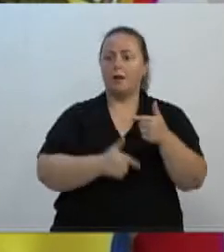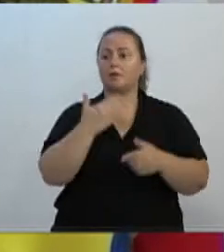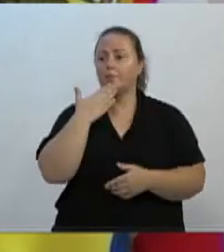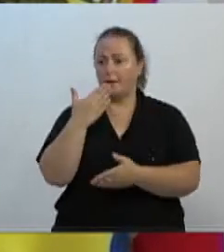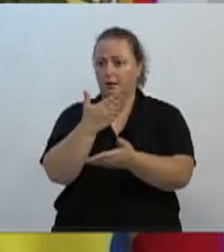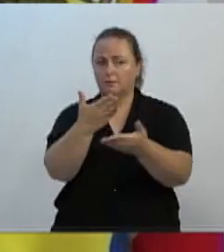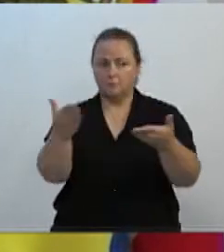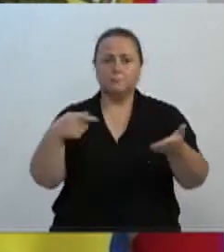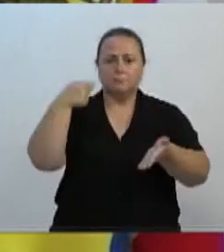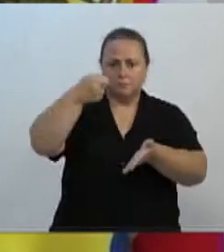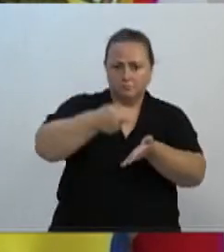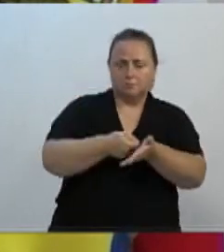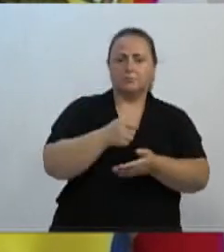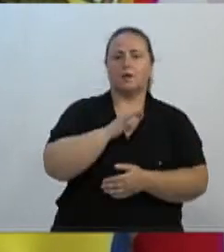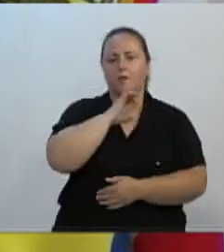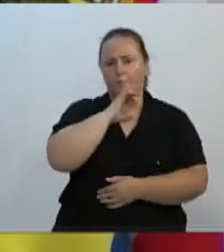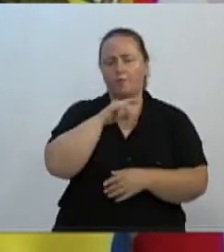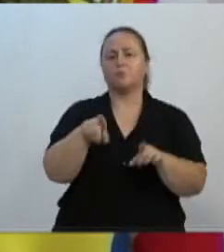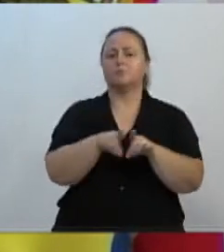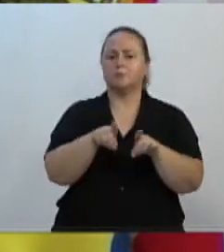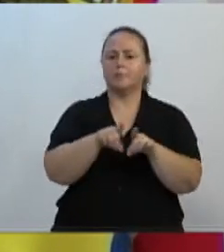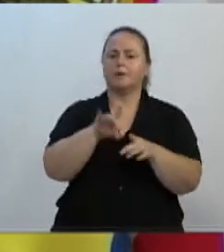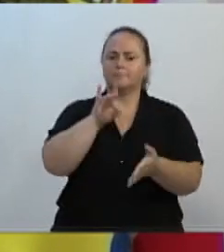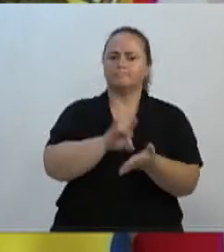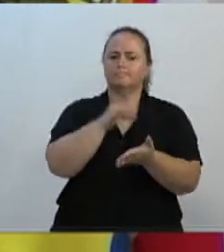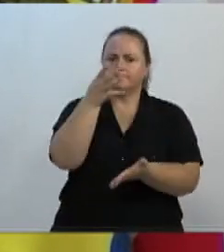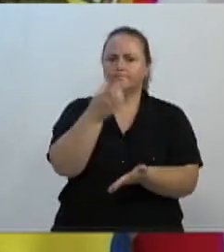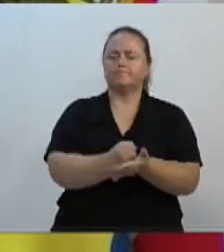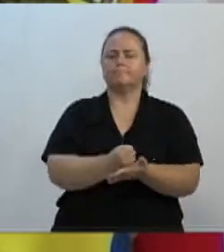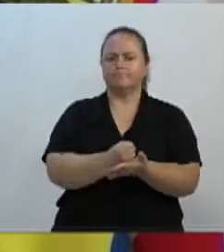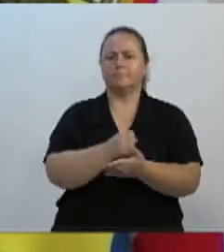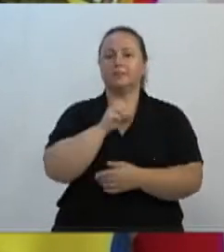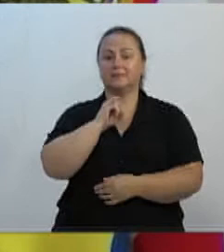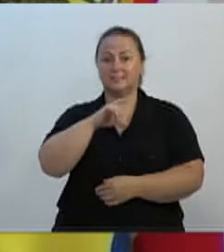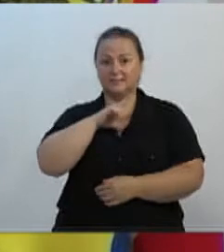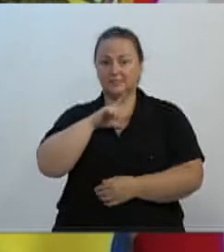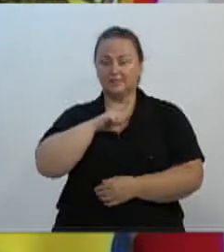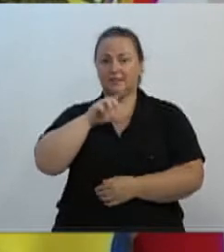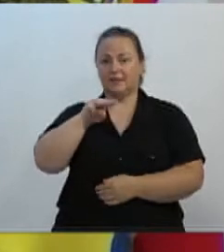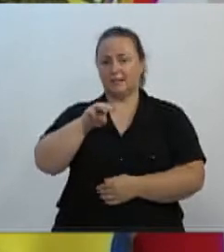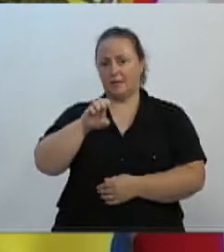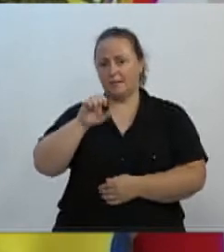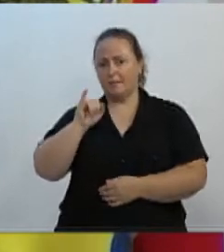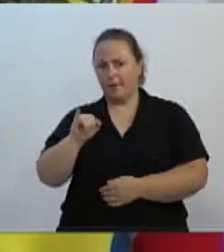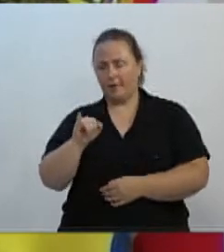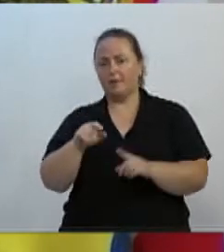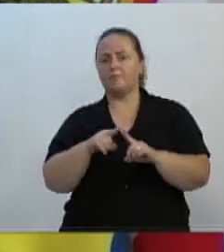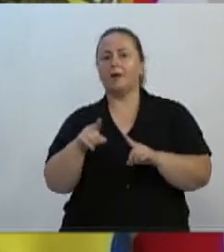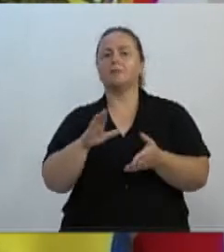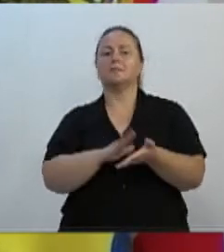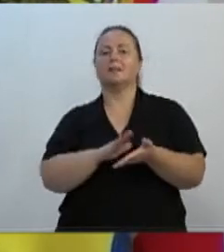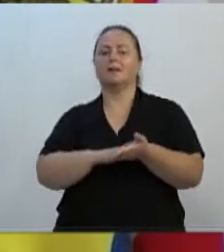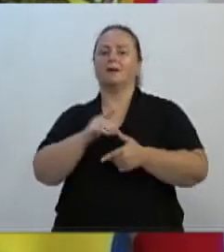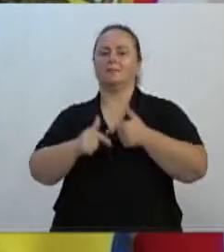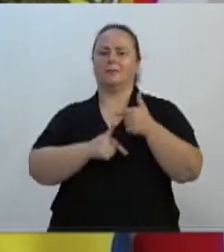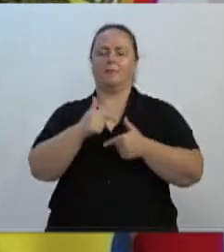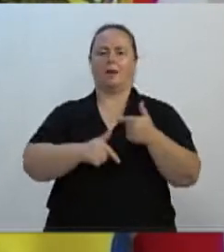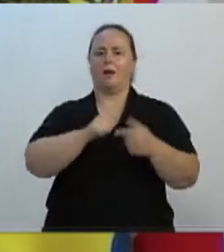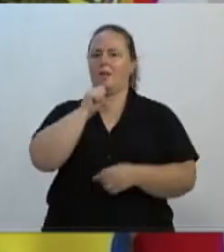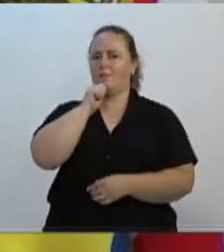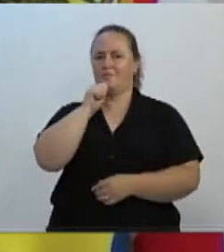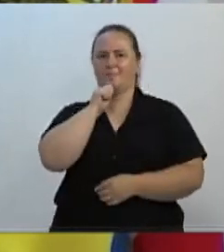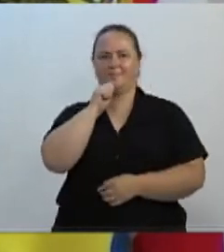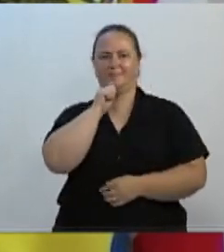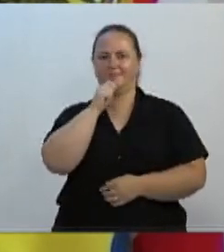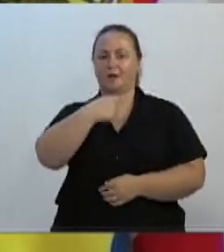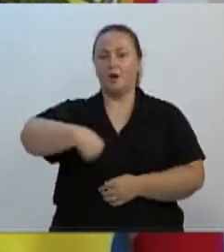atribuída a obrigatoriedade de fazer o registro dos microempreendedores individuais, sem cobrar pelo serviço prestado. Atribuição